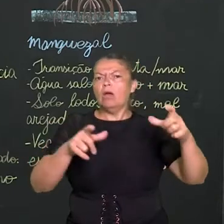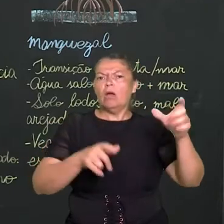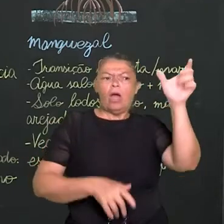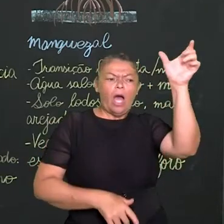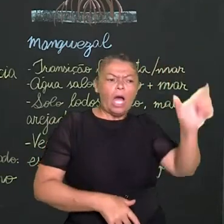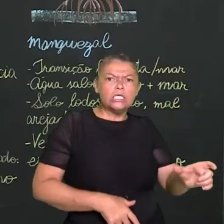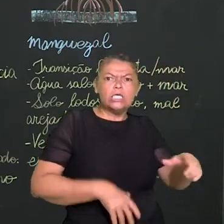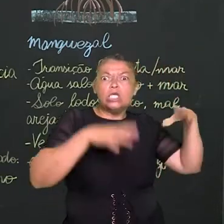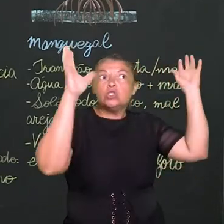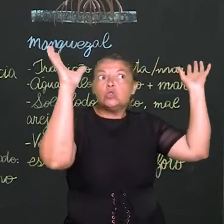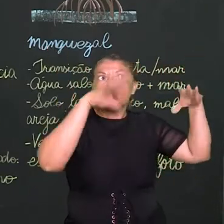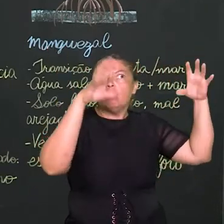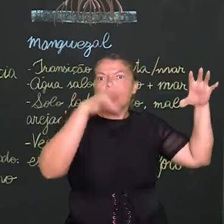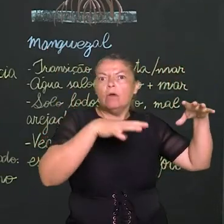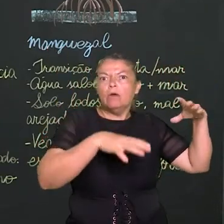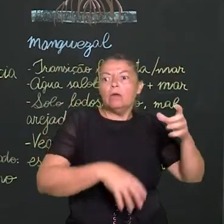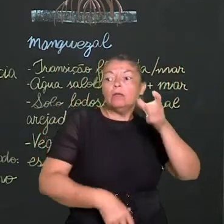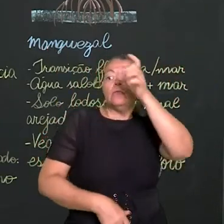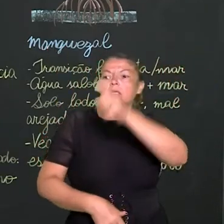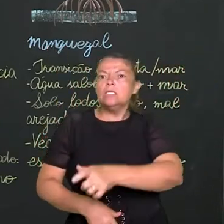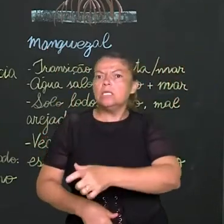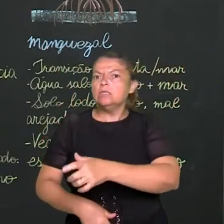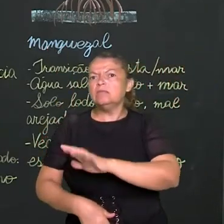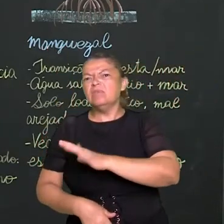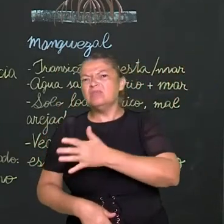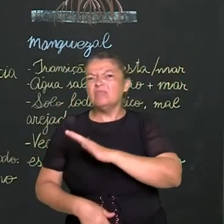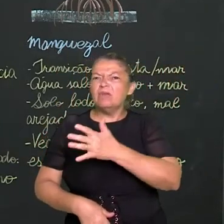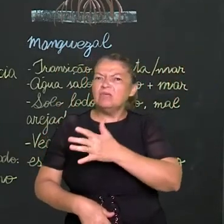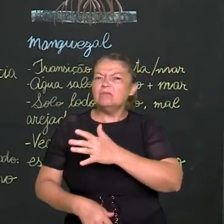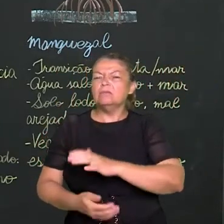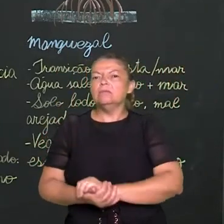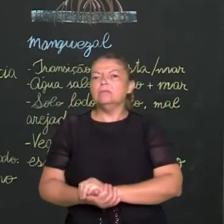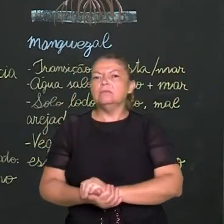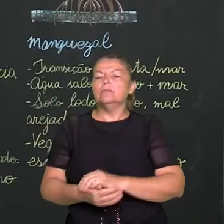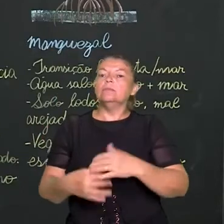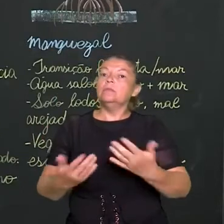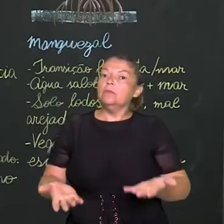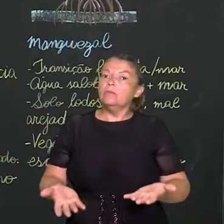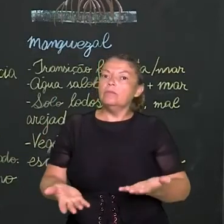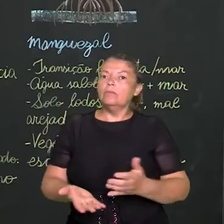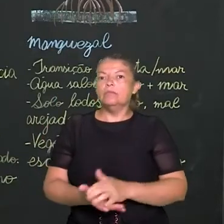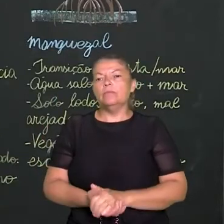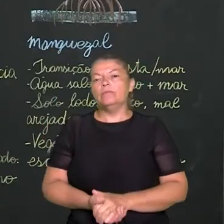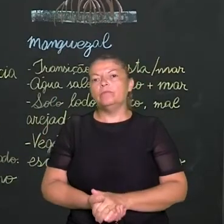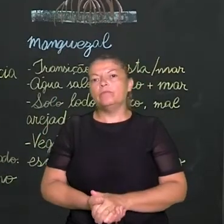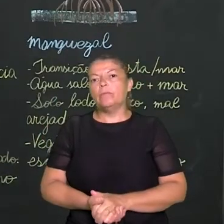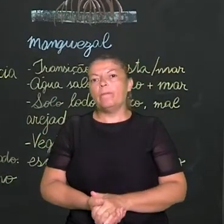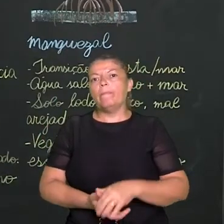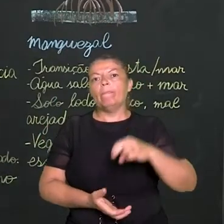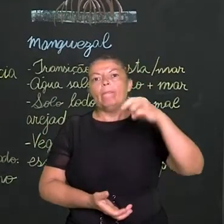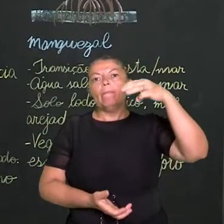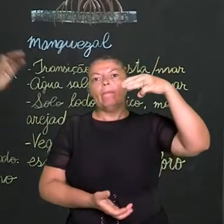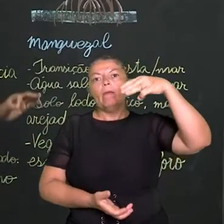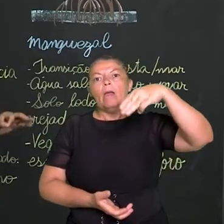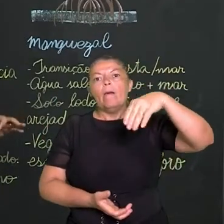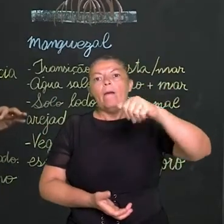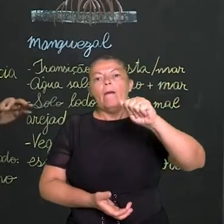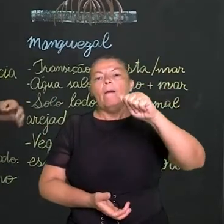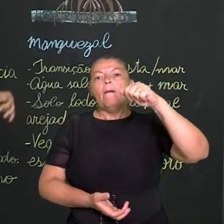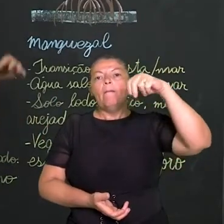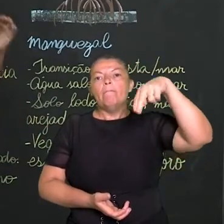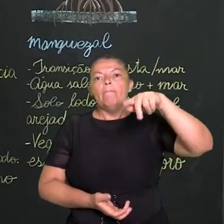no verão. Essa coisa é bem marcada no que se refere à chuva. E a gente avança um pouquinho mais para falar de